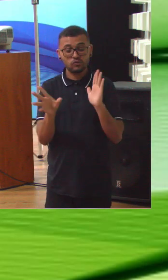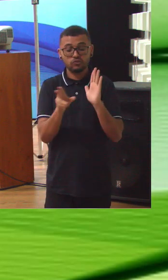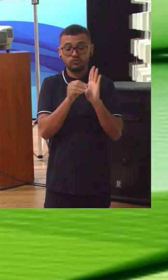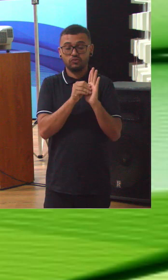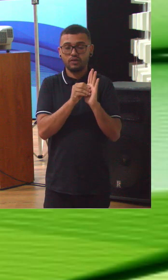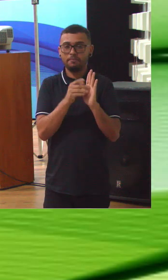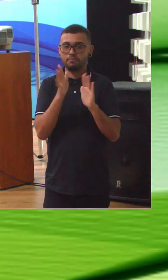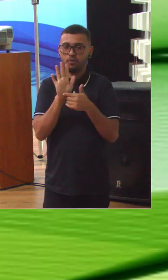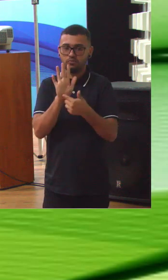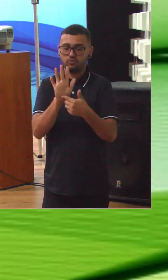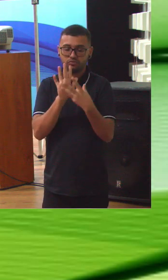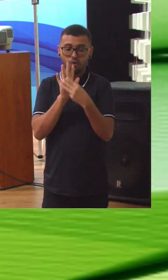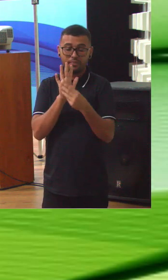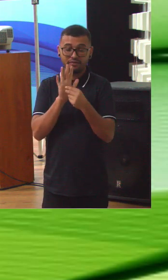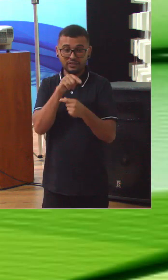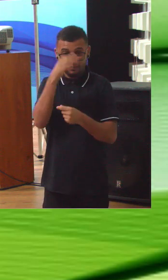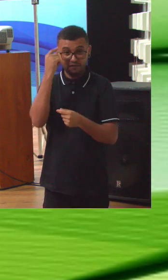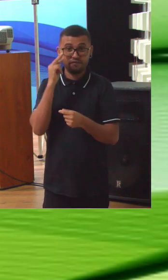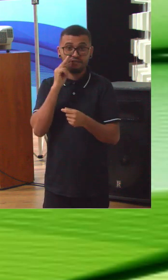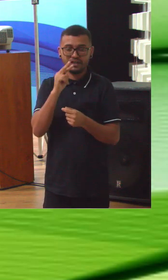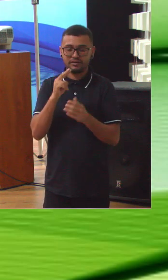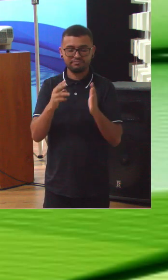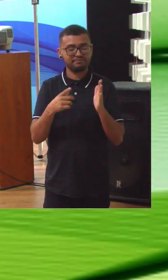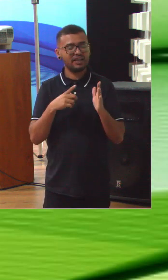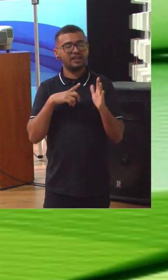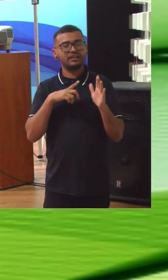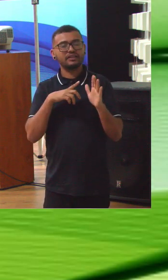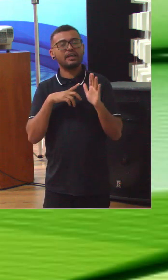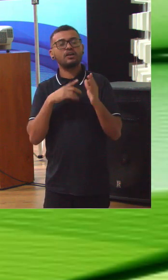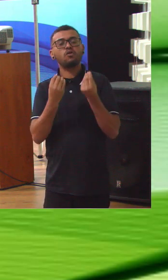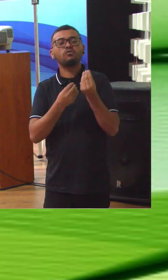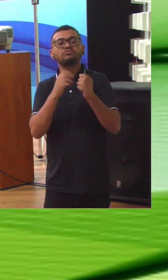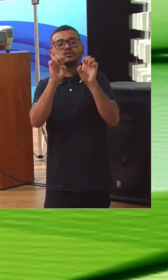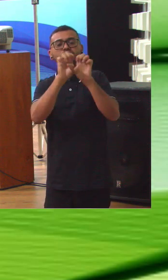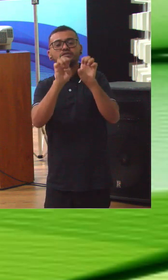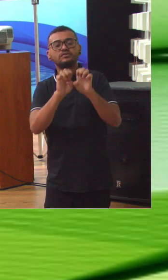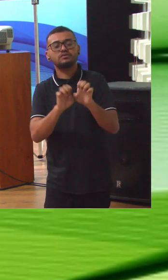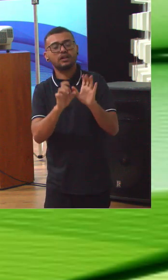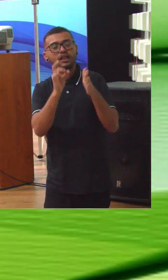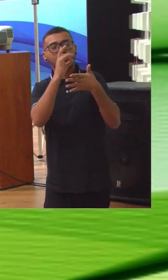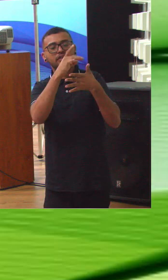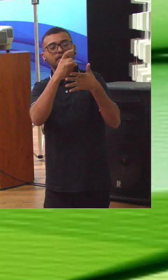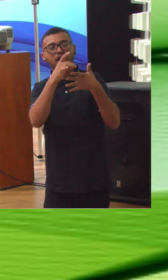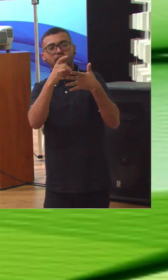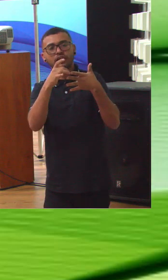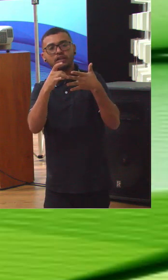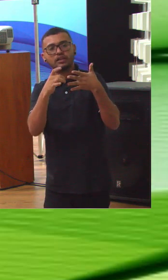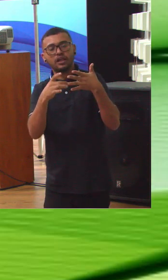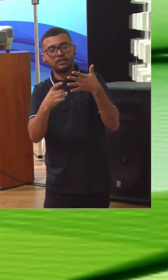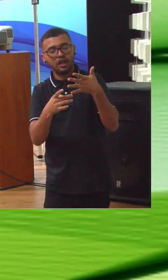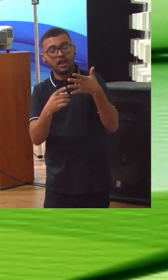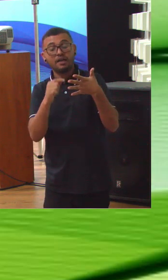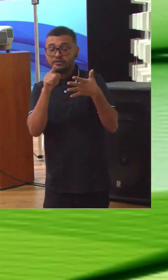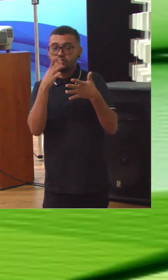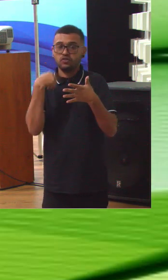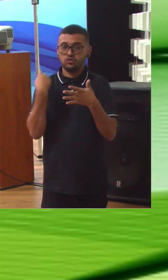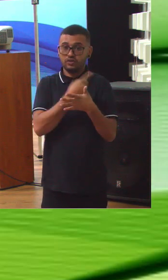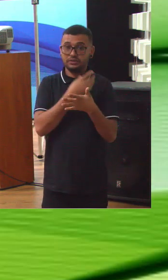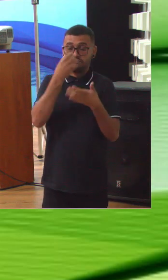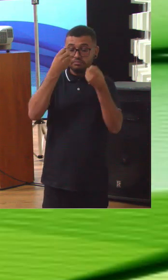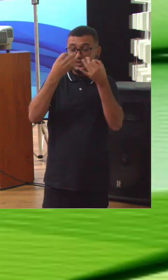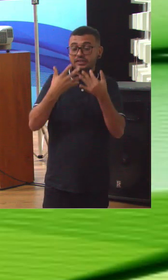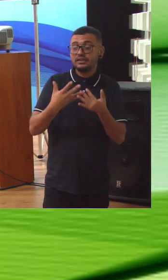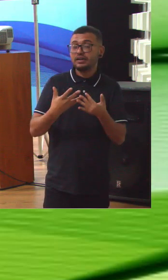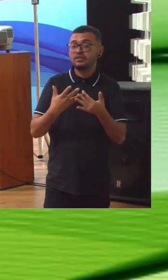nosso modelo. Aqui vocês veem uma estrutura mais detalhada. Quando nós falamos sobre liderar adequadamente, nós estamos falando